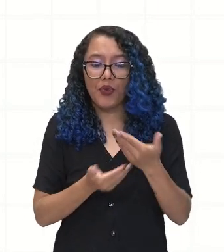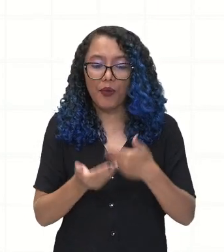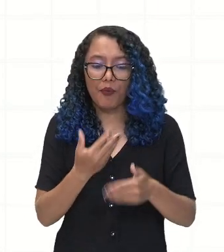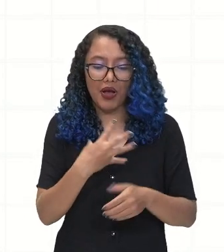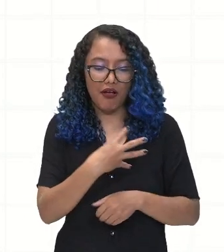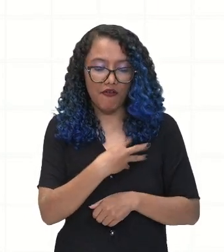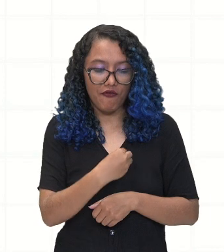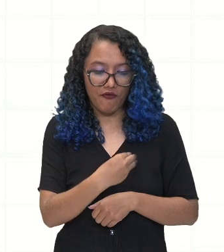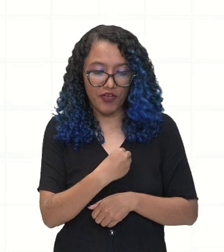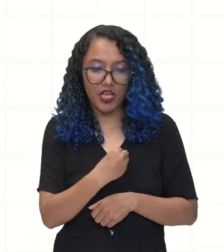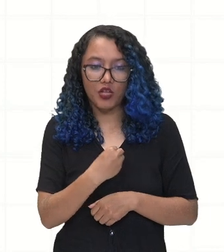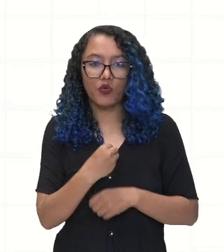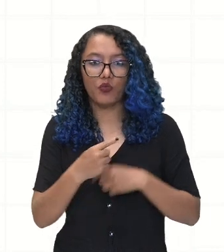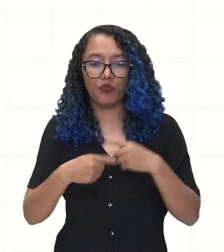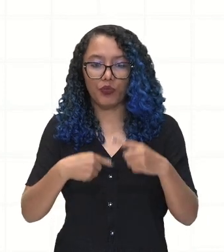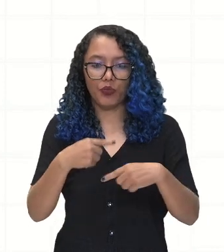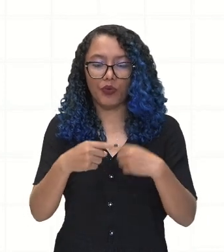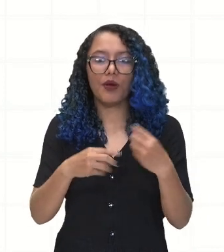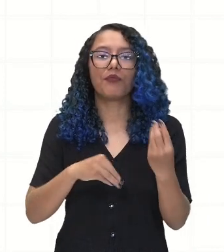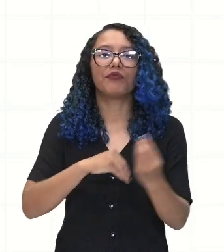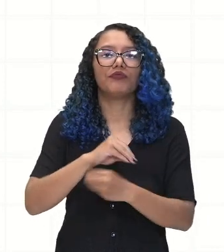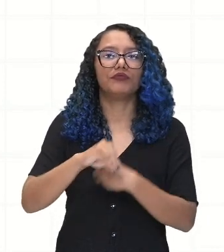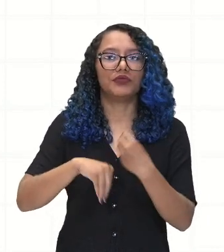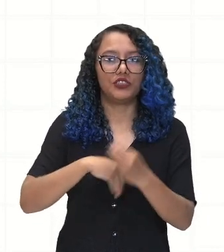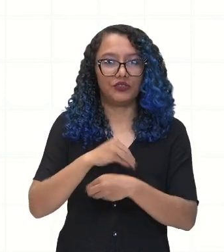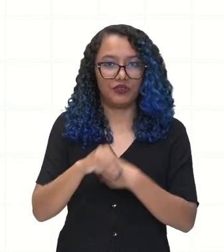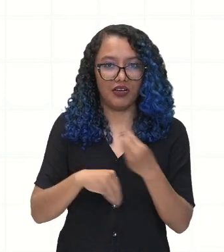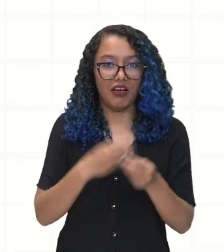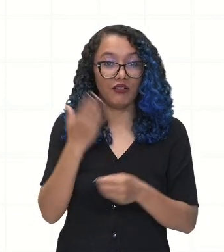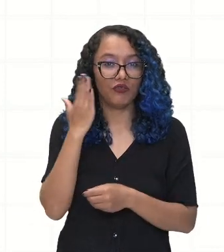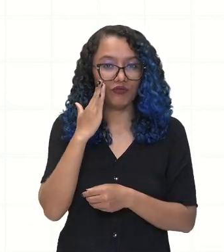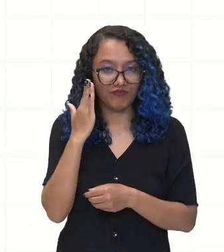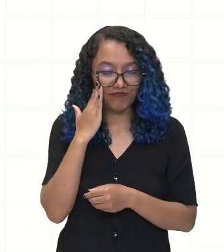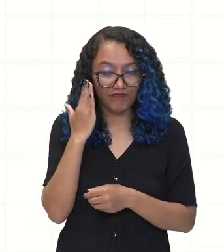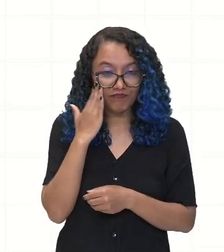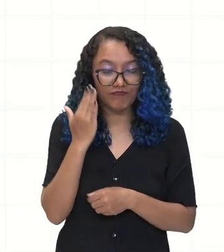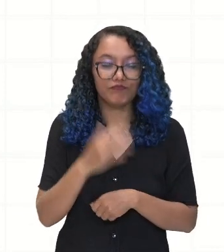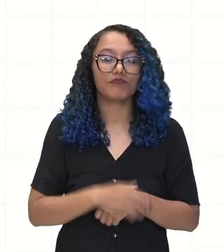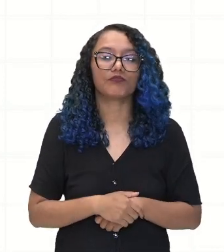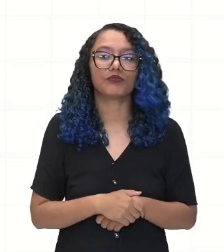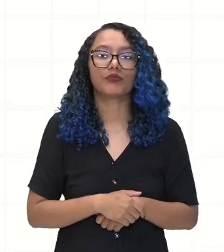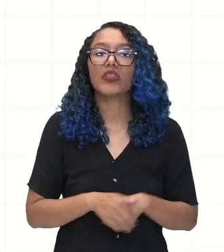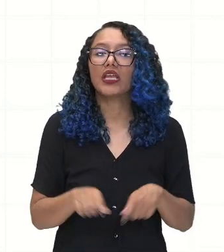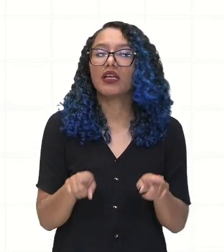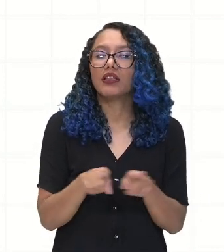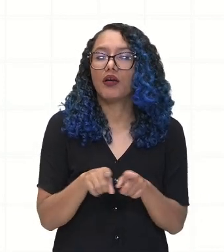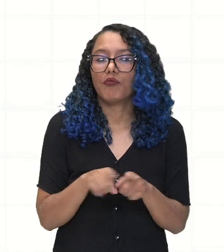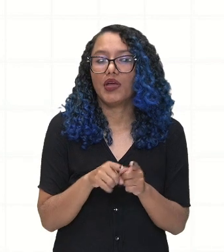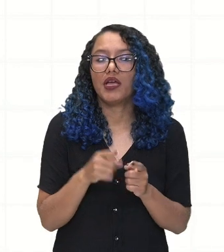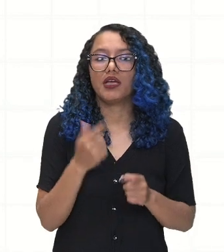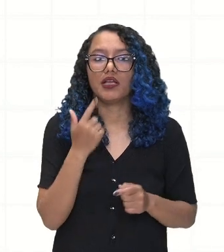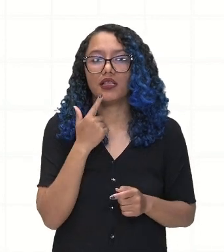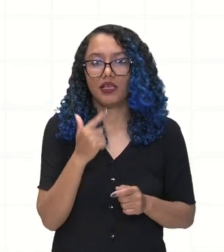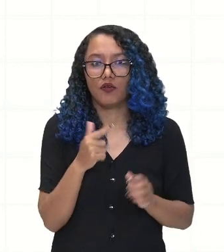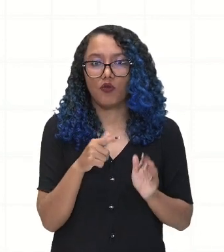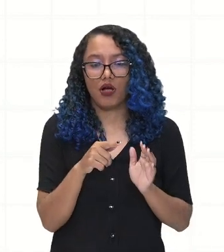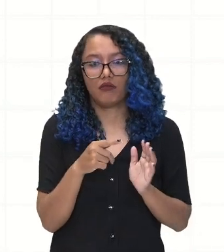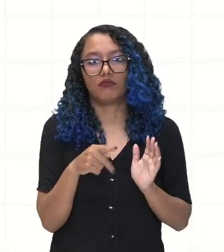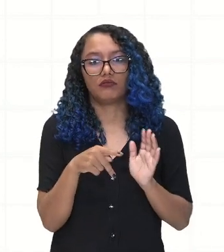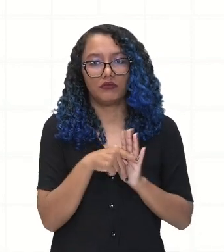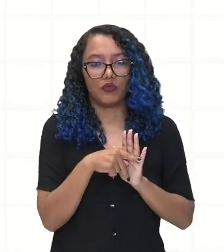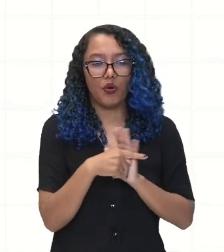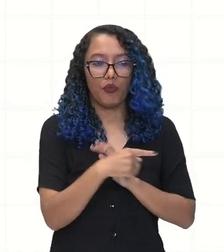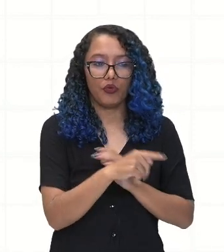mistura de culturas. E também, haverá a proibição do uso de línguas nativas e vai ter a